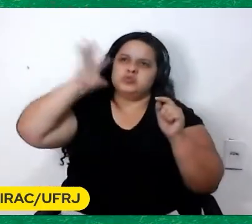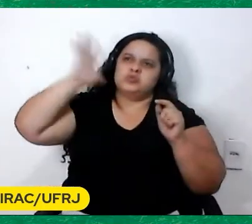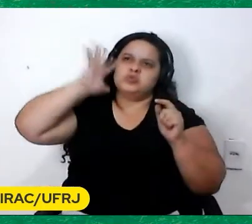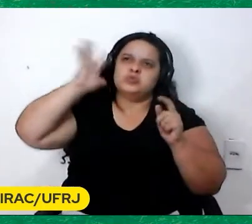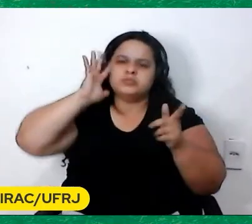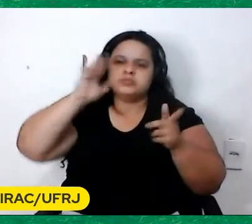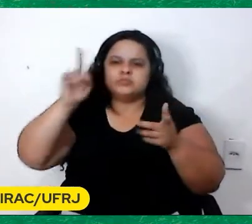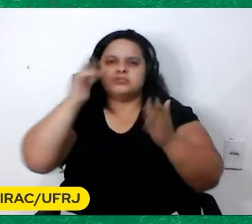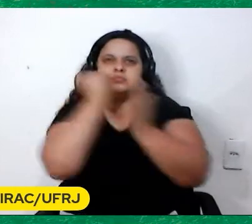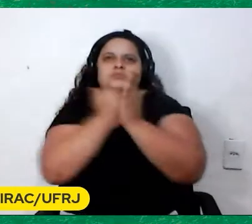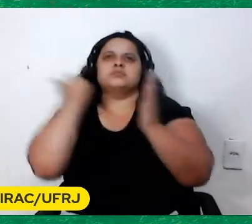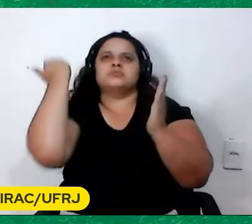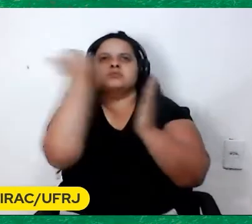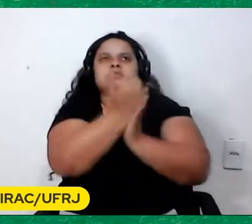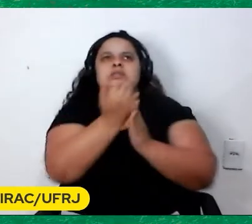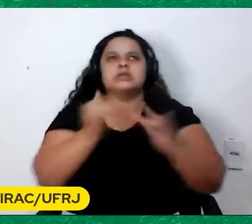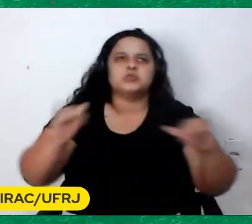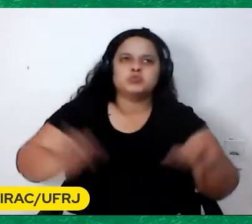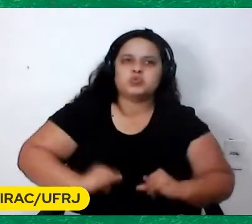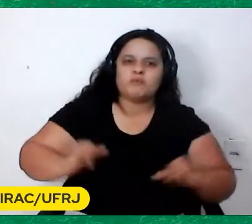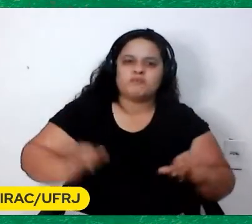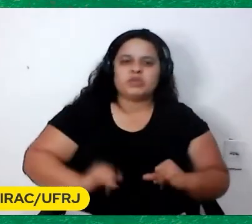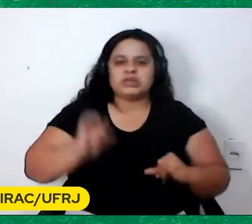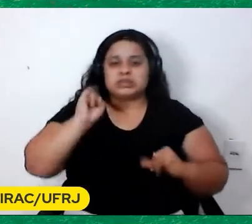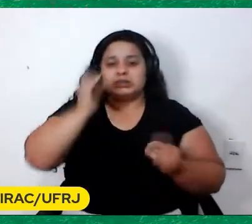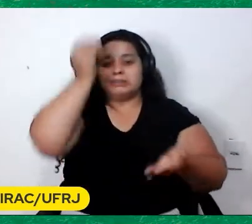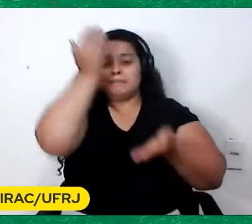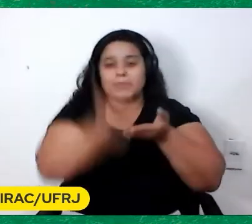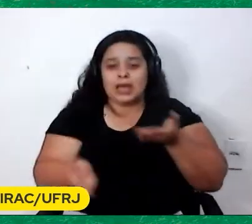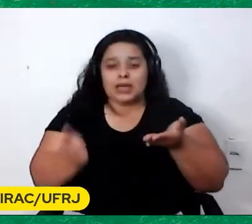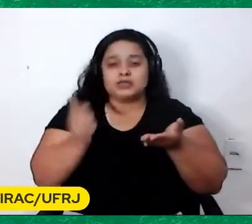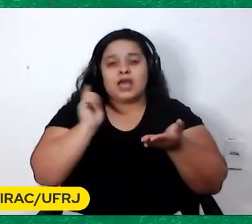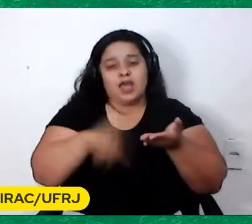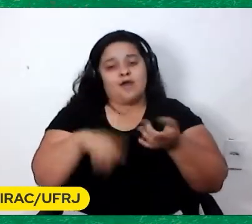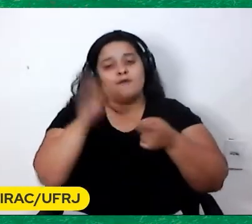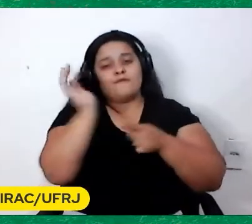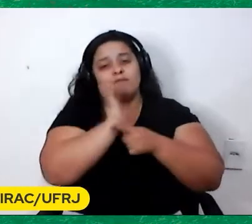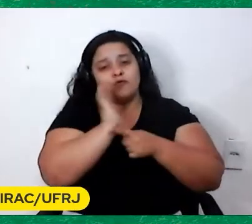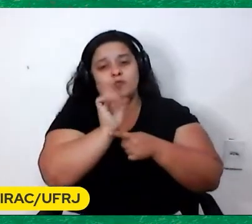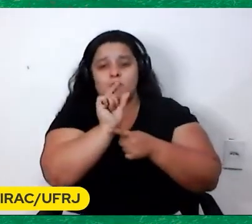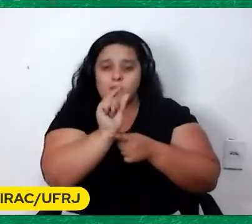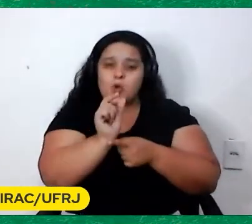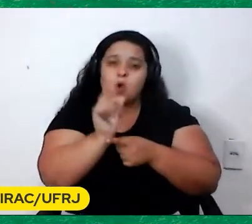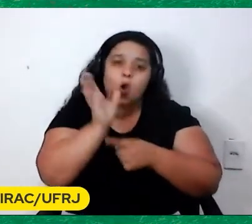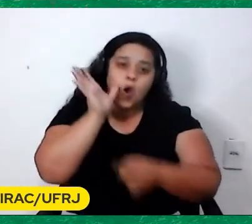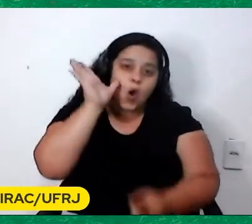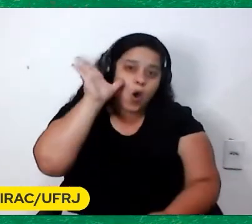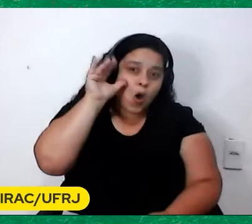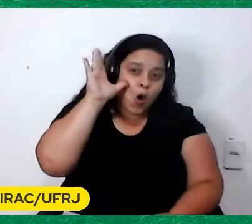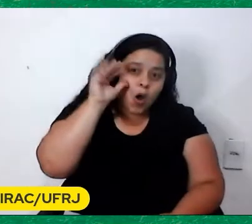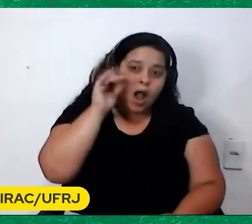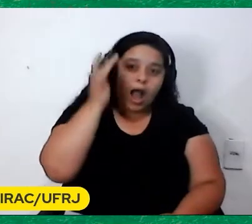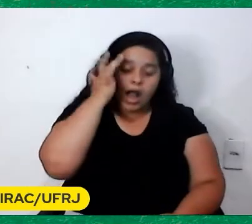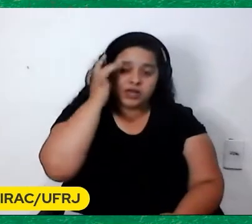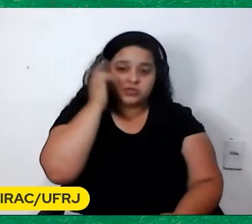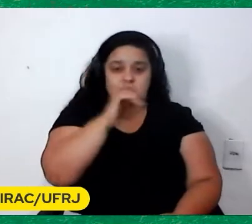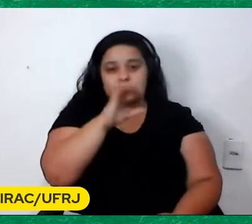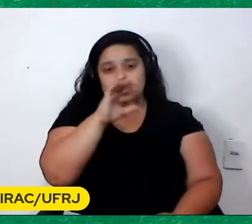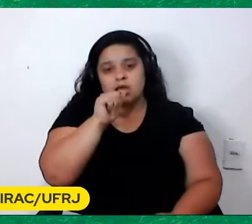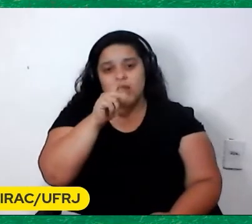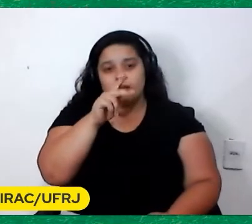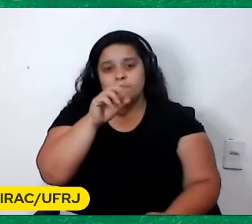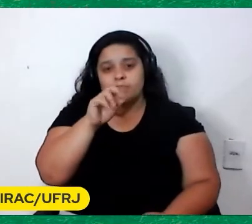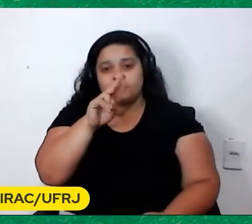que sofria nas derrotas Enfim É um filme bem curioso Onde acho que o Capô Como você bem